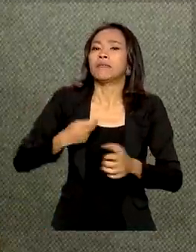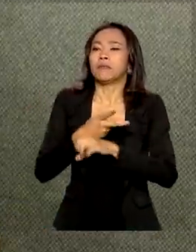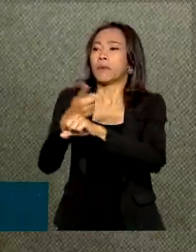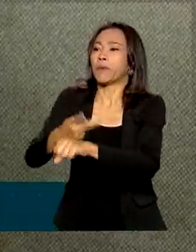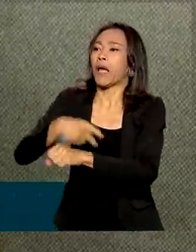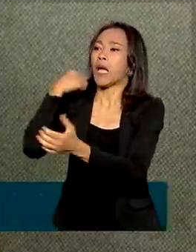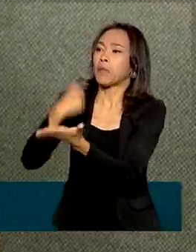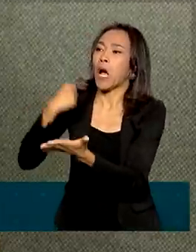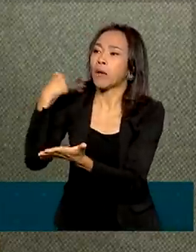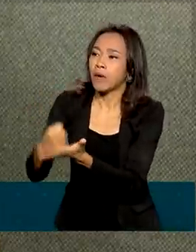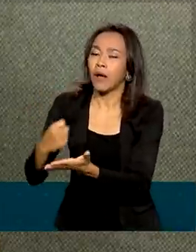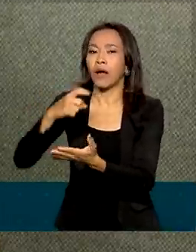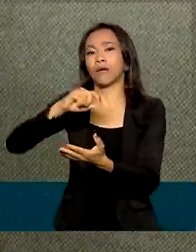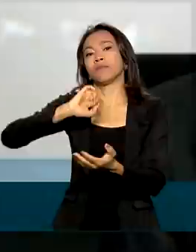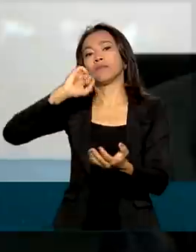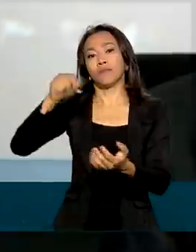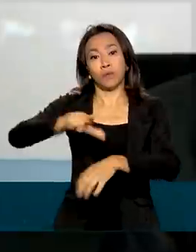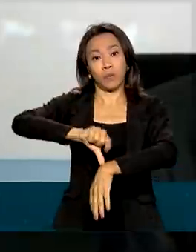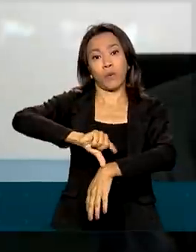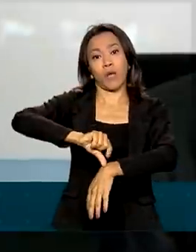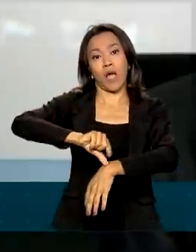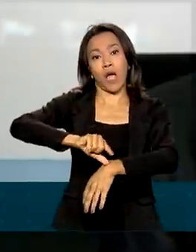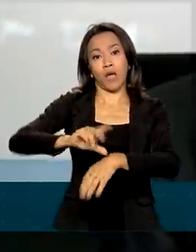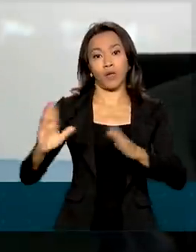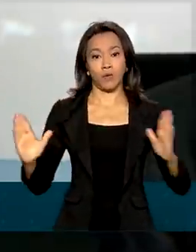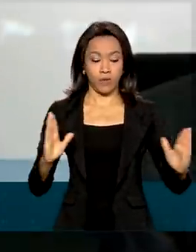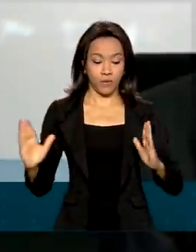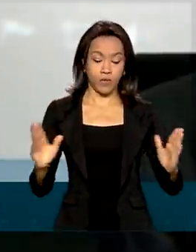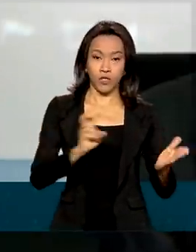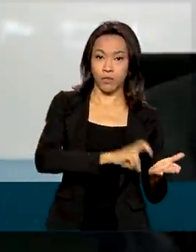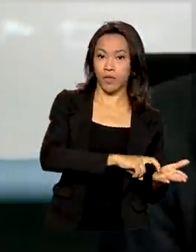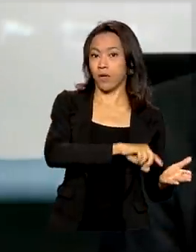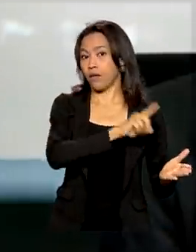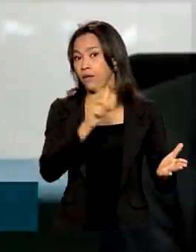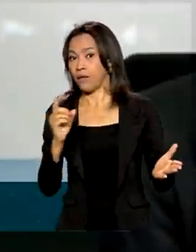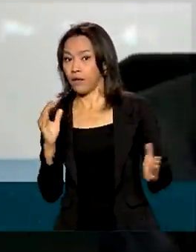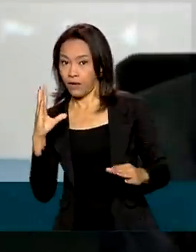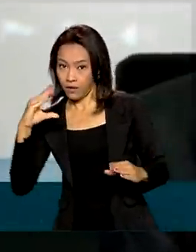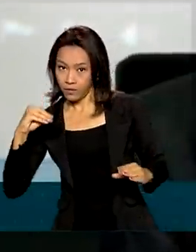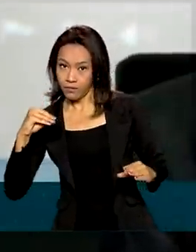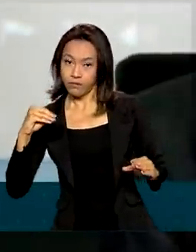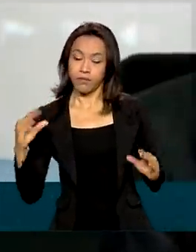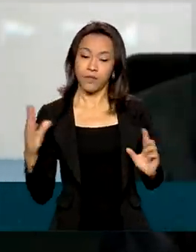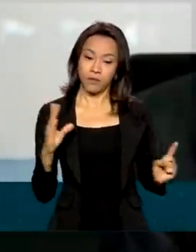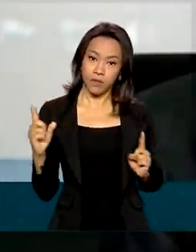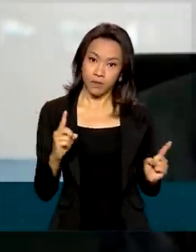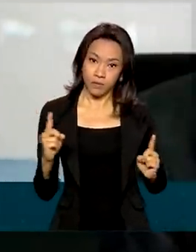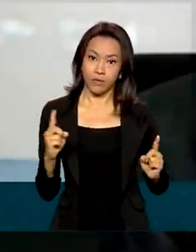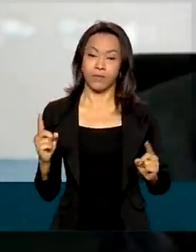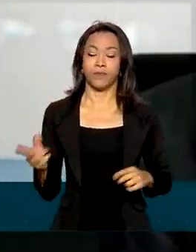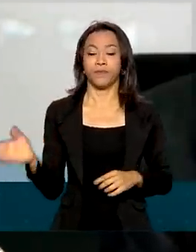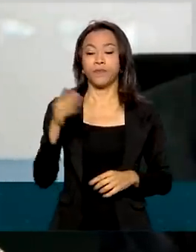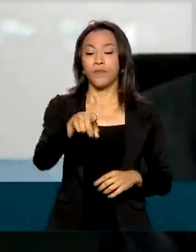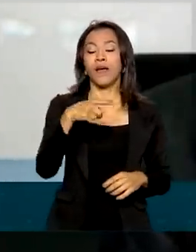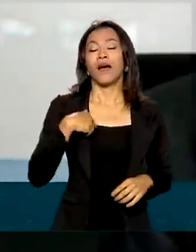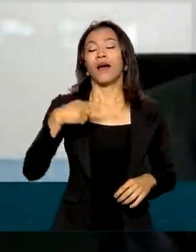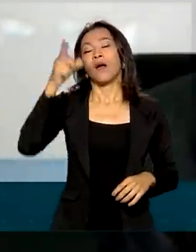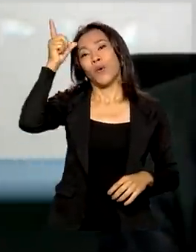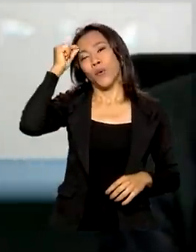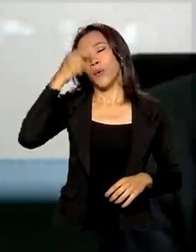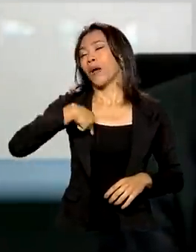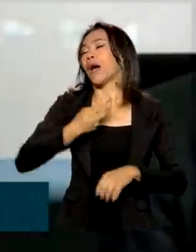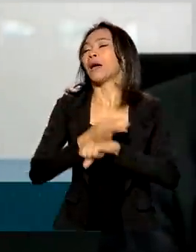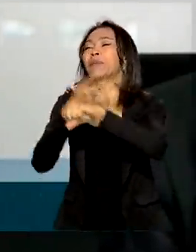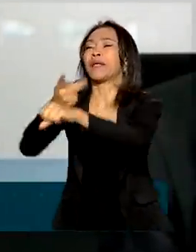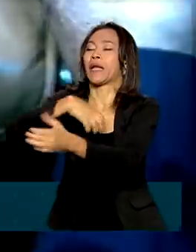ao horário comercial. Você saber que você pode fazer alguma coisa sem ir ao cartório é um